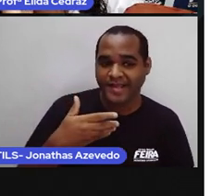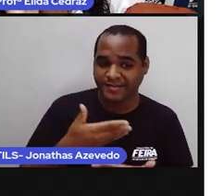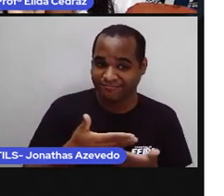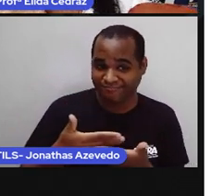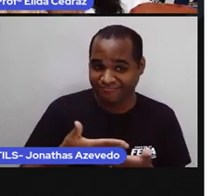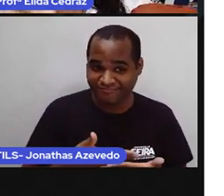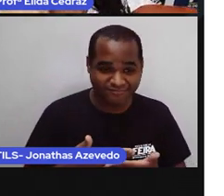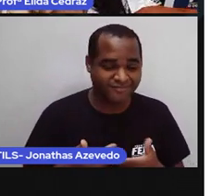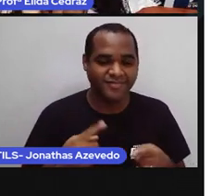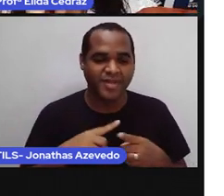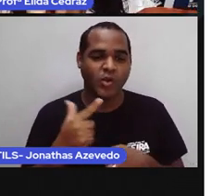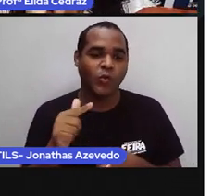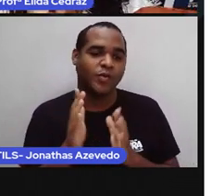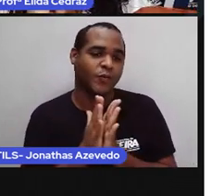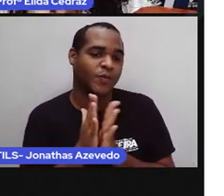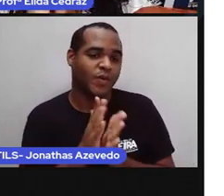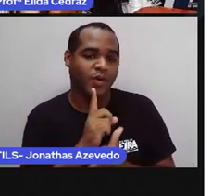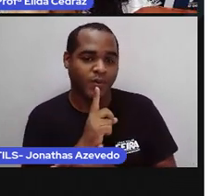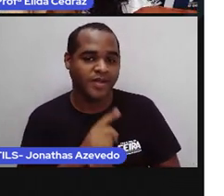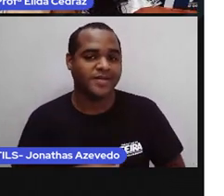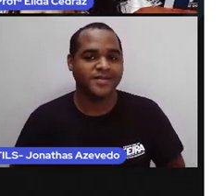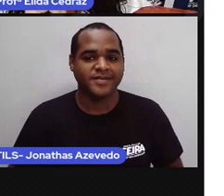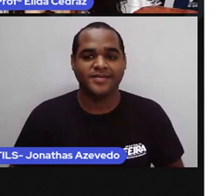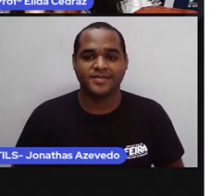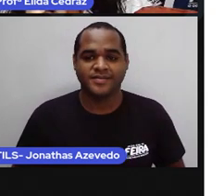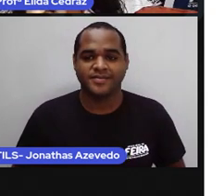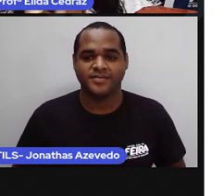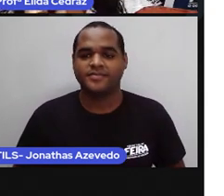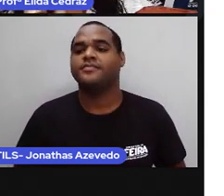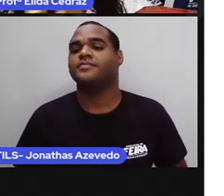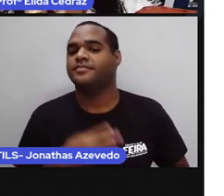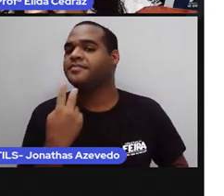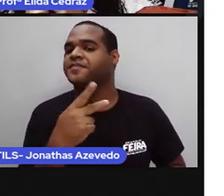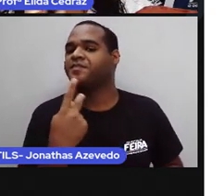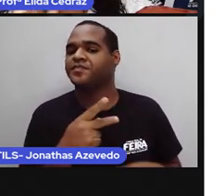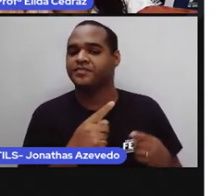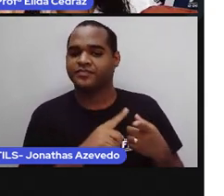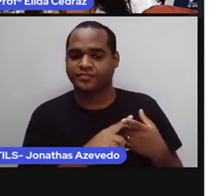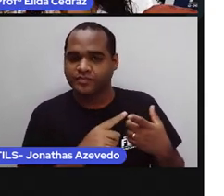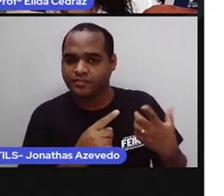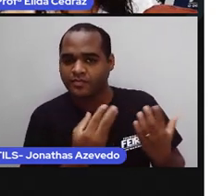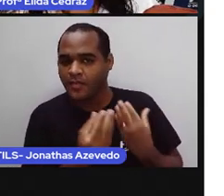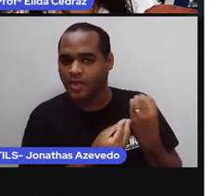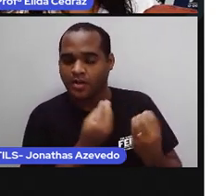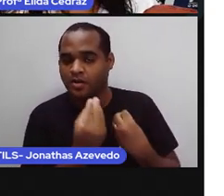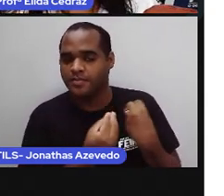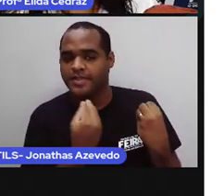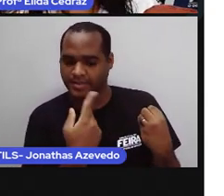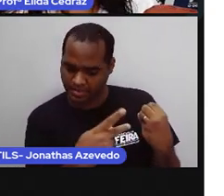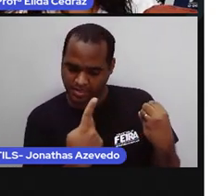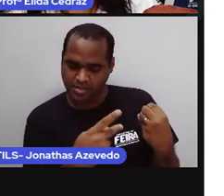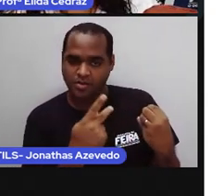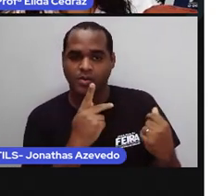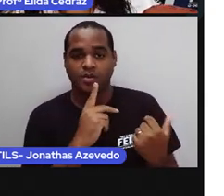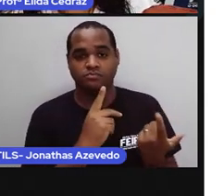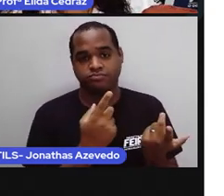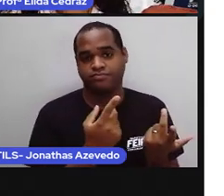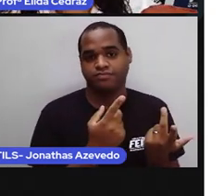aniversário. Esses são os modelos de chá de bebê. O chá de bebê,